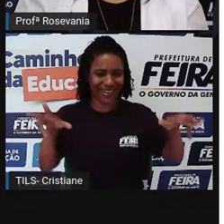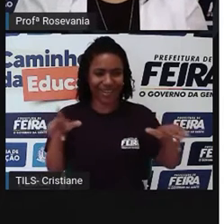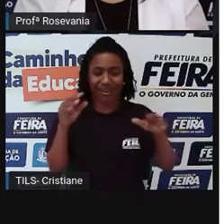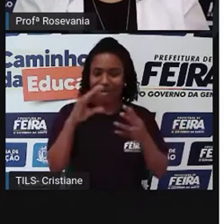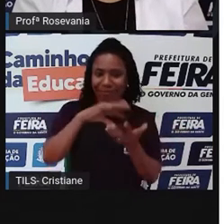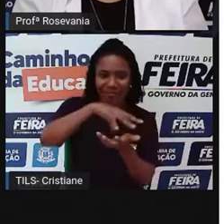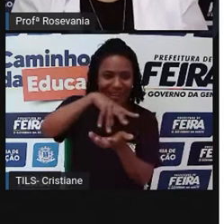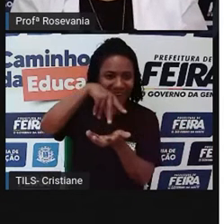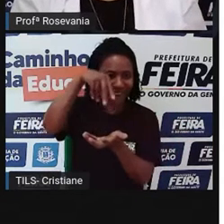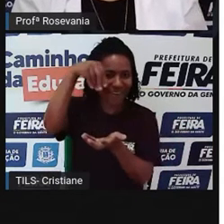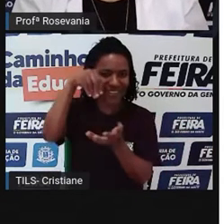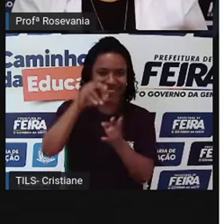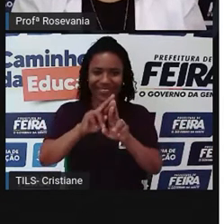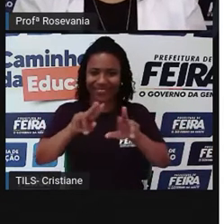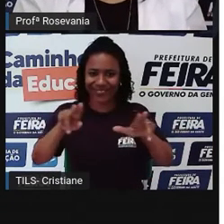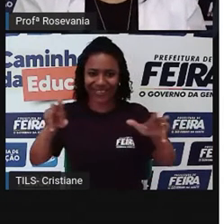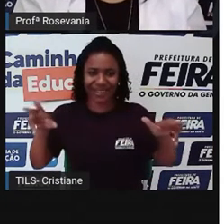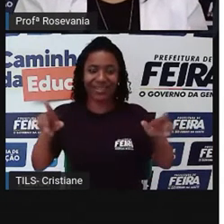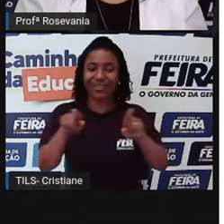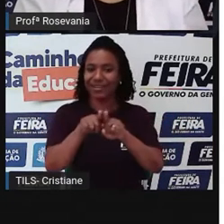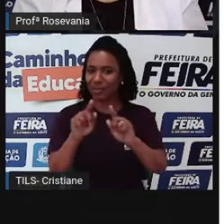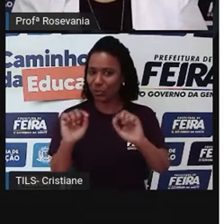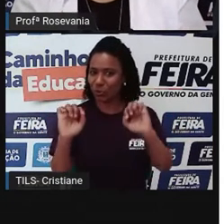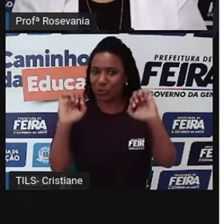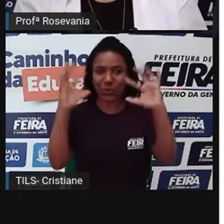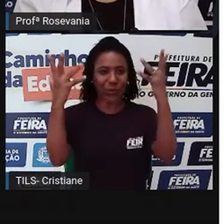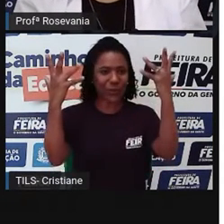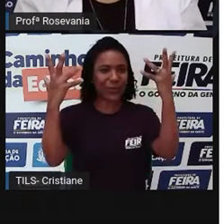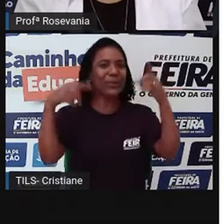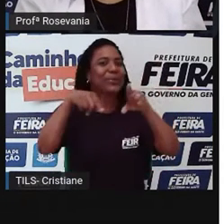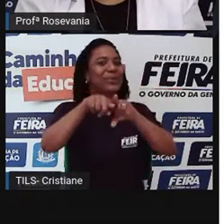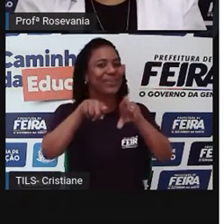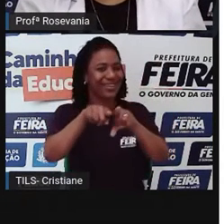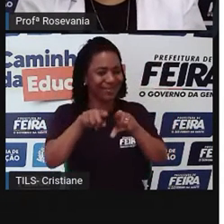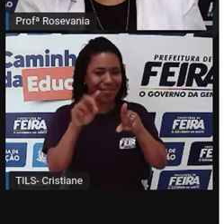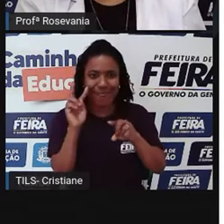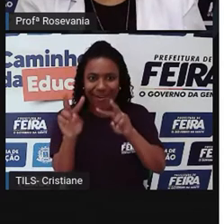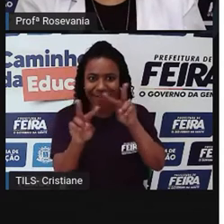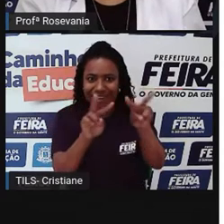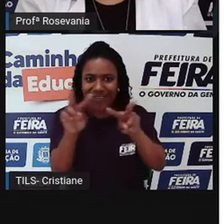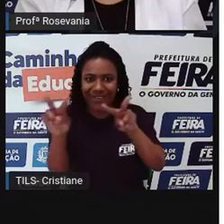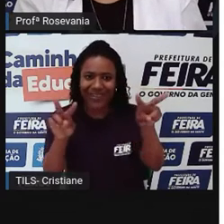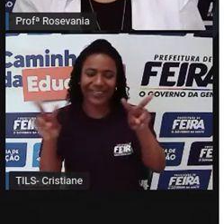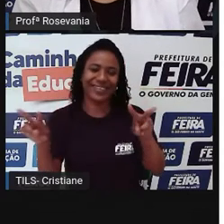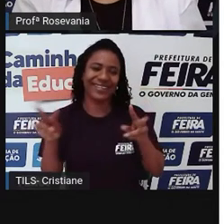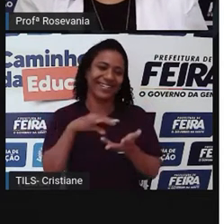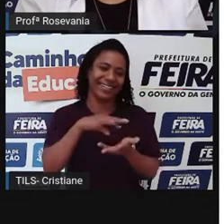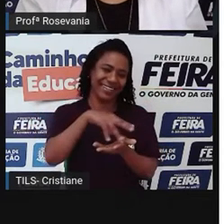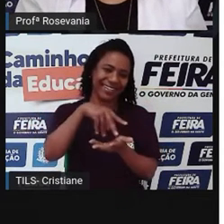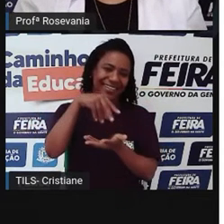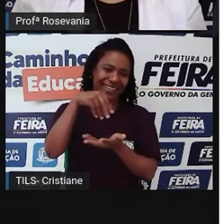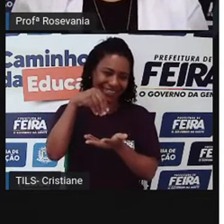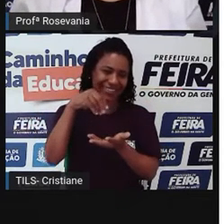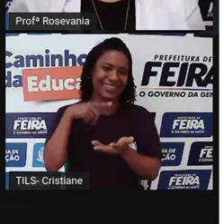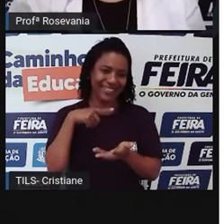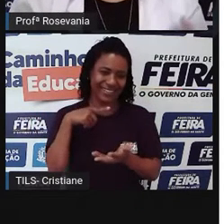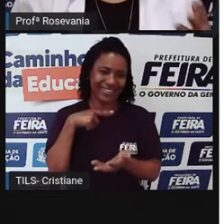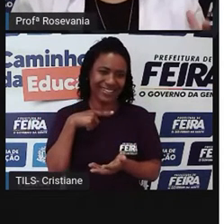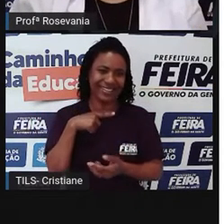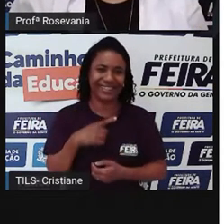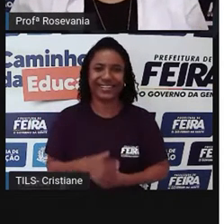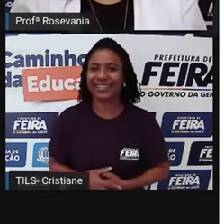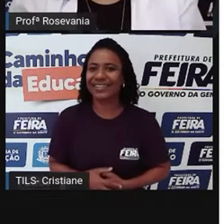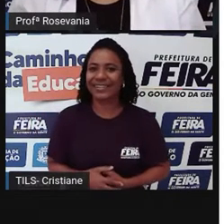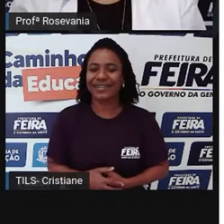artesanato, até shows, às vezes, a gente também encontra nas feiras livres do Nordeste. Bom, antes